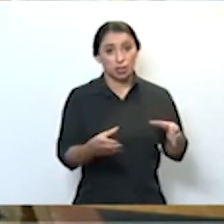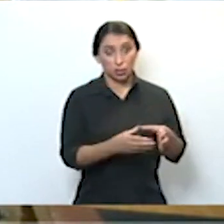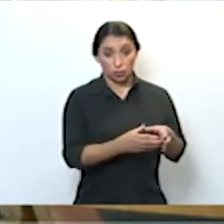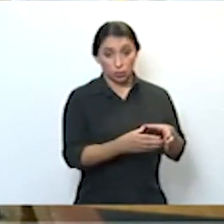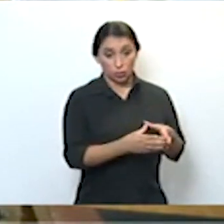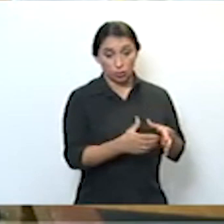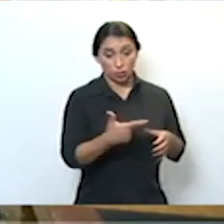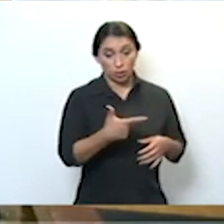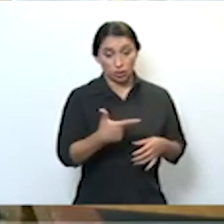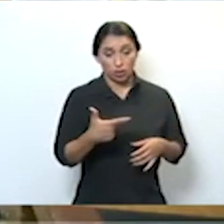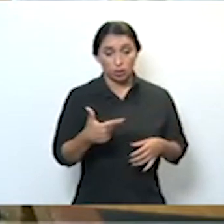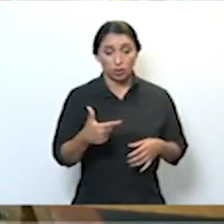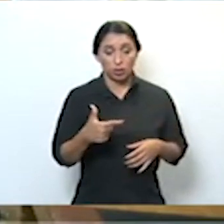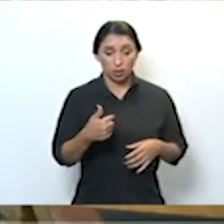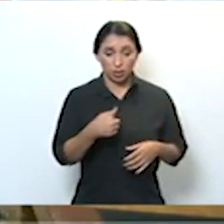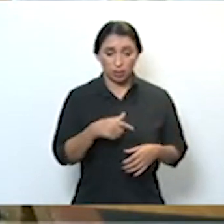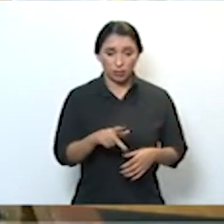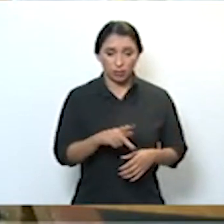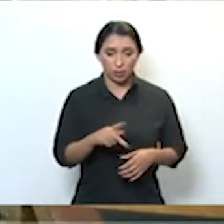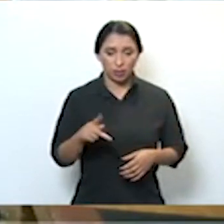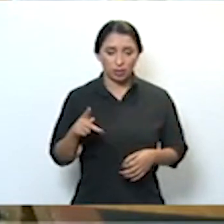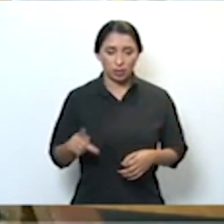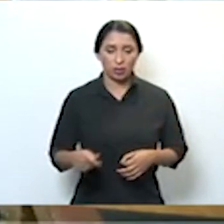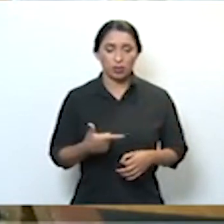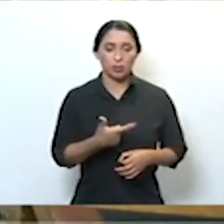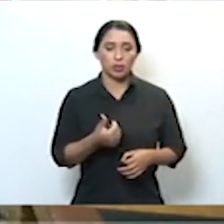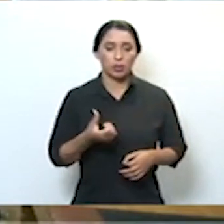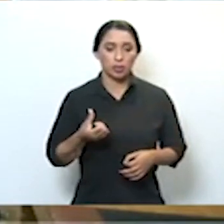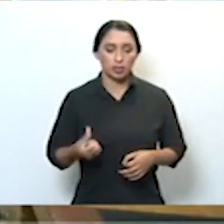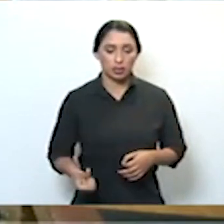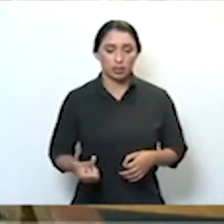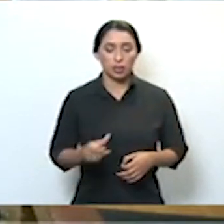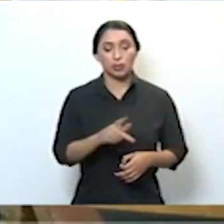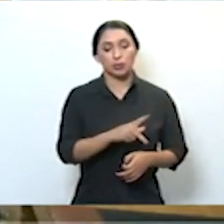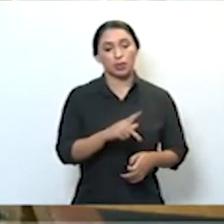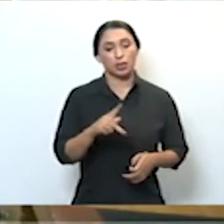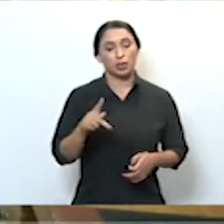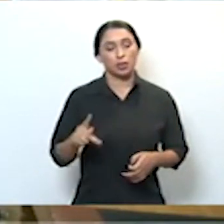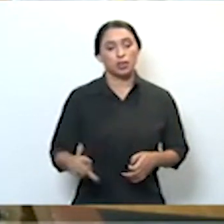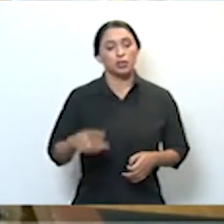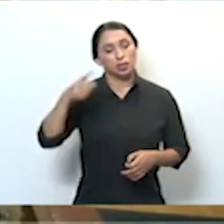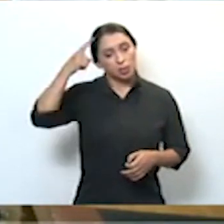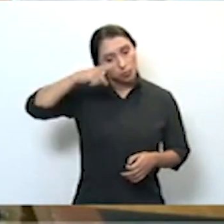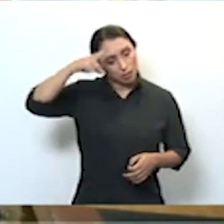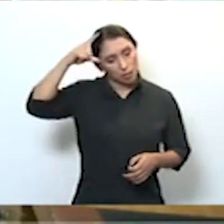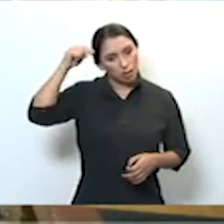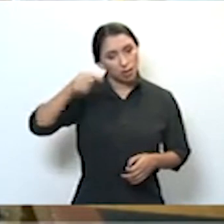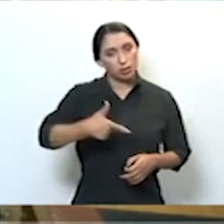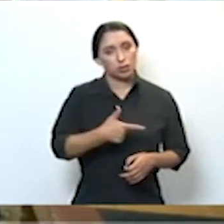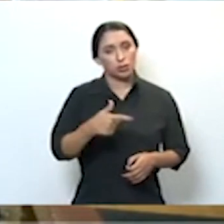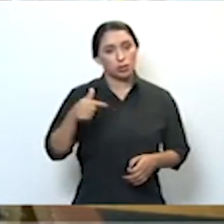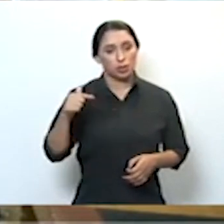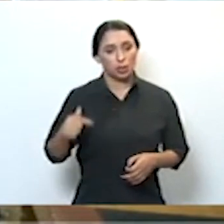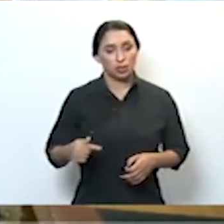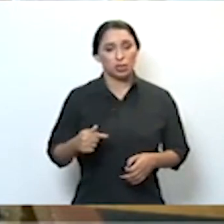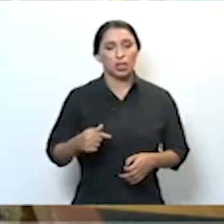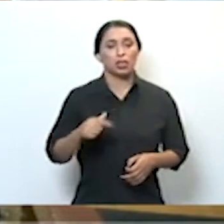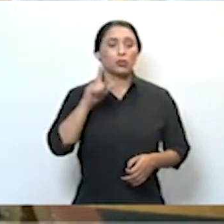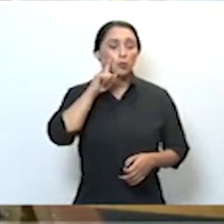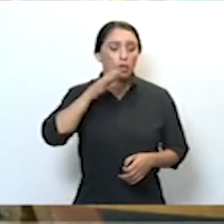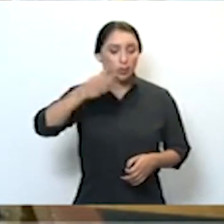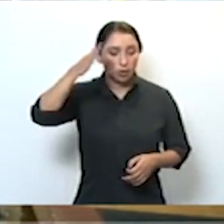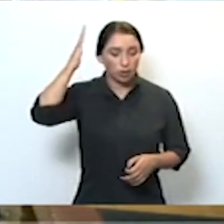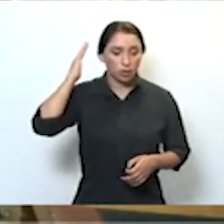esteve sobre a minha presidência, em 2016, pela presidência do ministro Luiz Roberto Barroso, em 2017, o ministro Marco